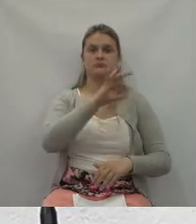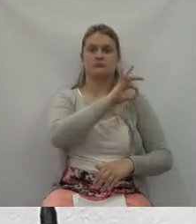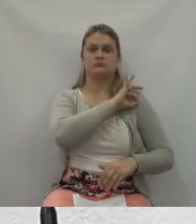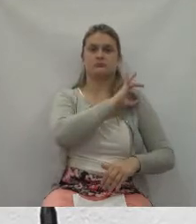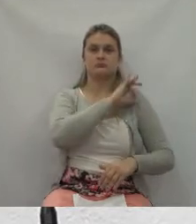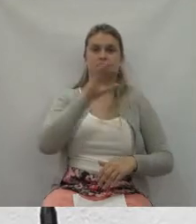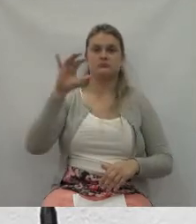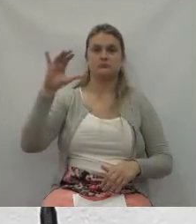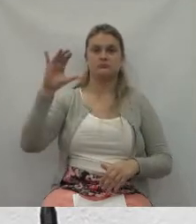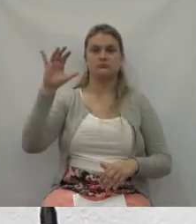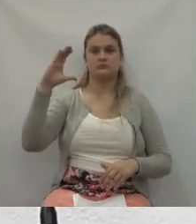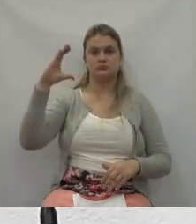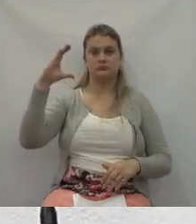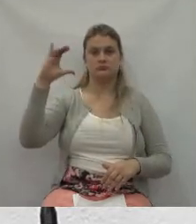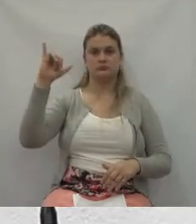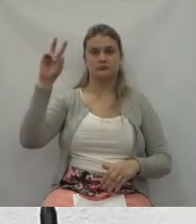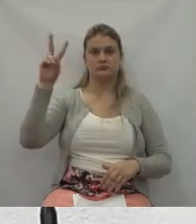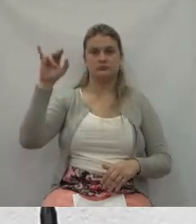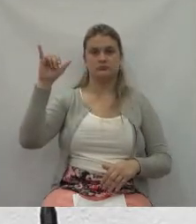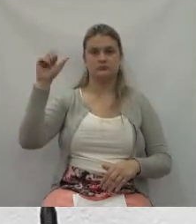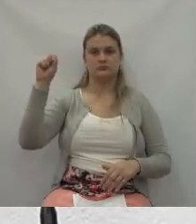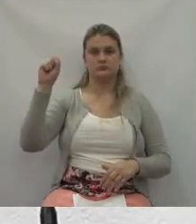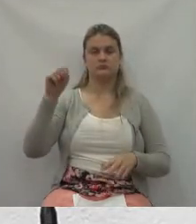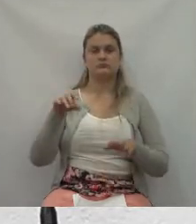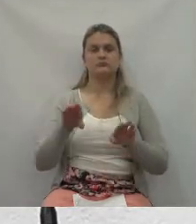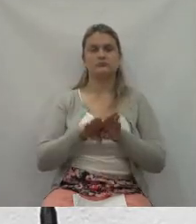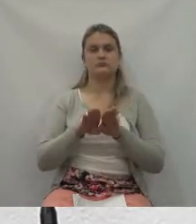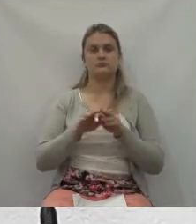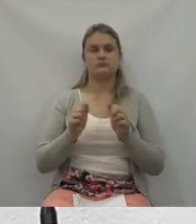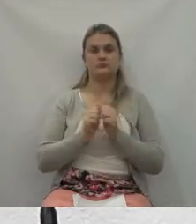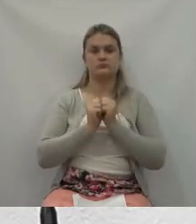que, juntos, em um período